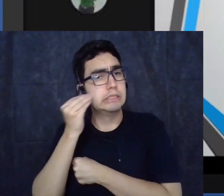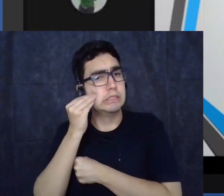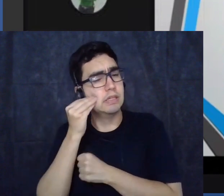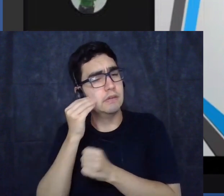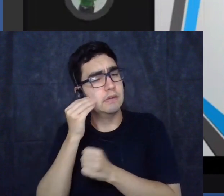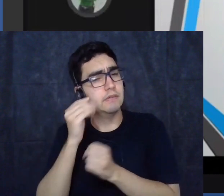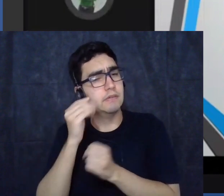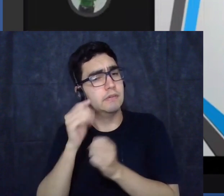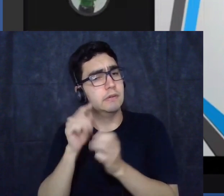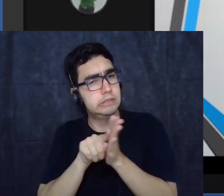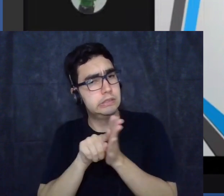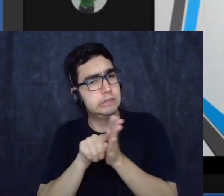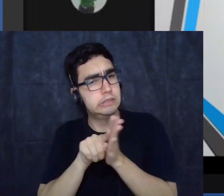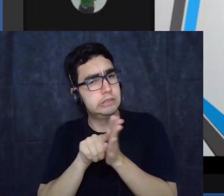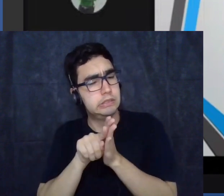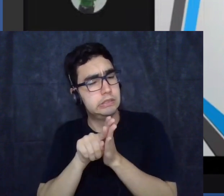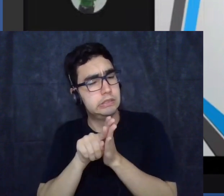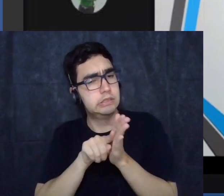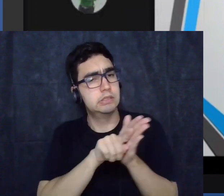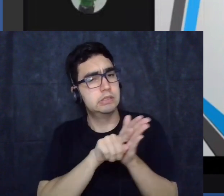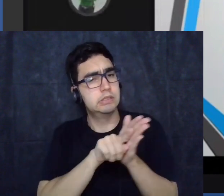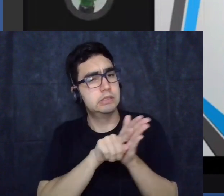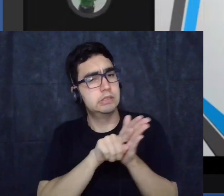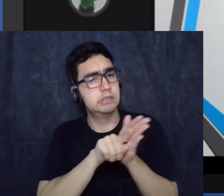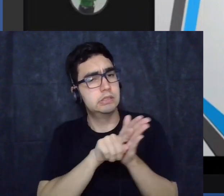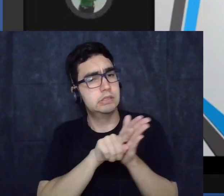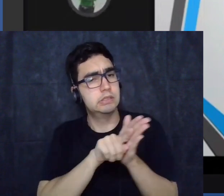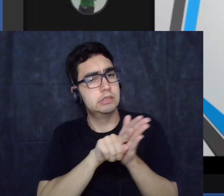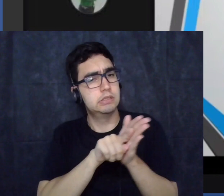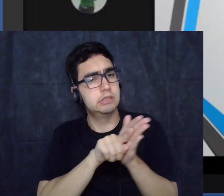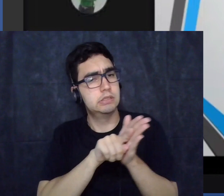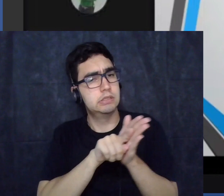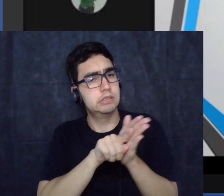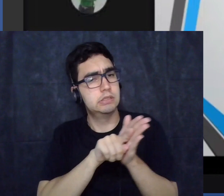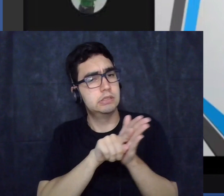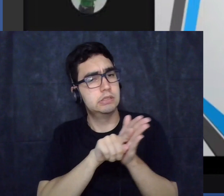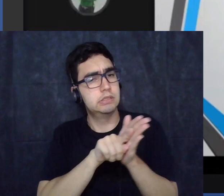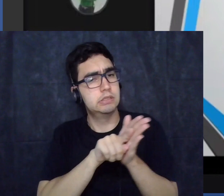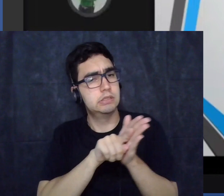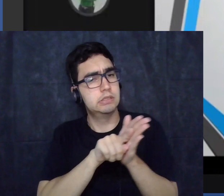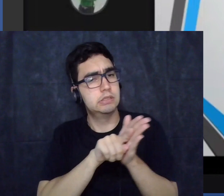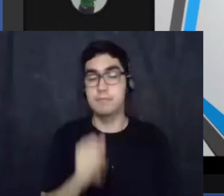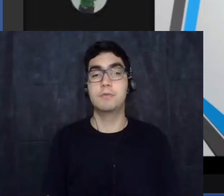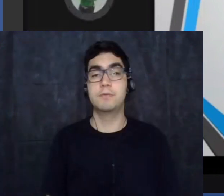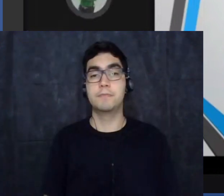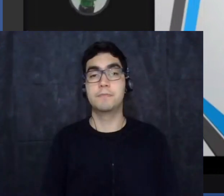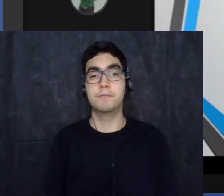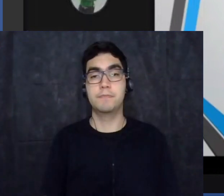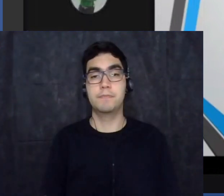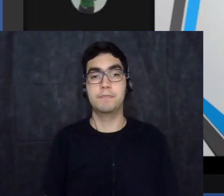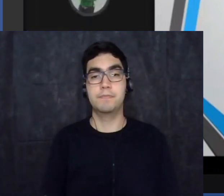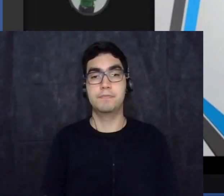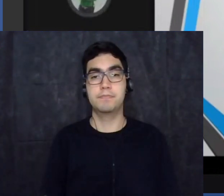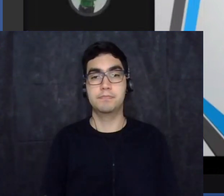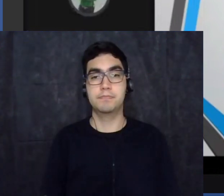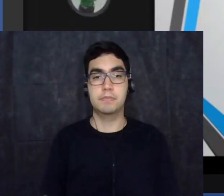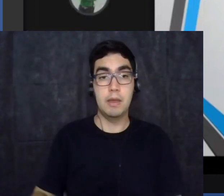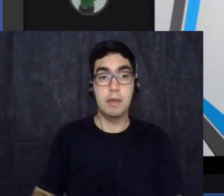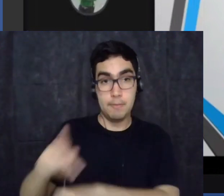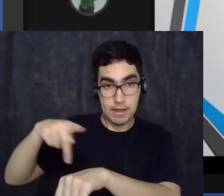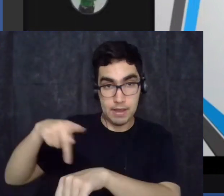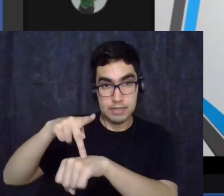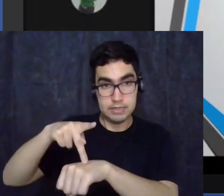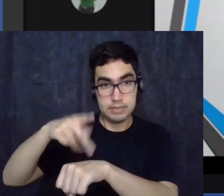o porquê mesmo dentro dos países brancos havia